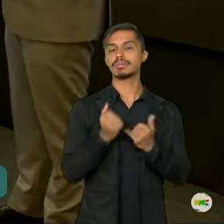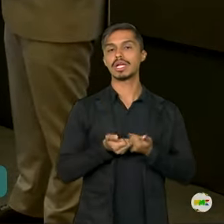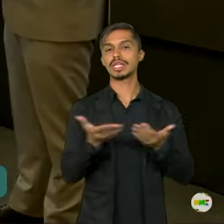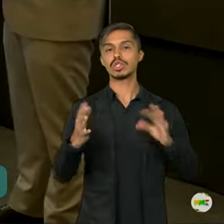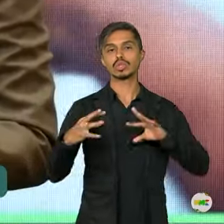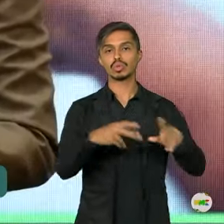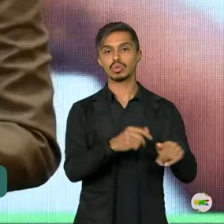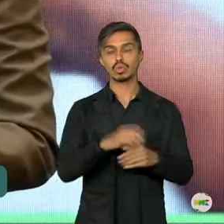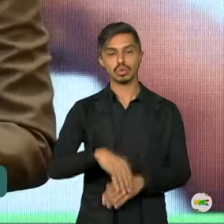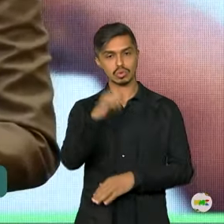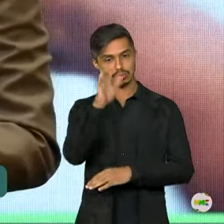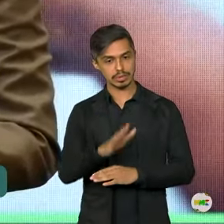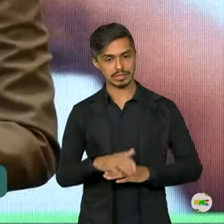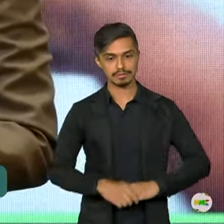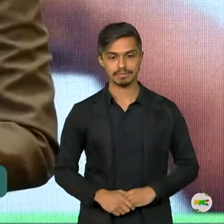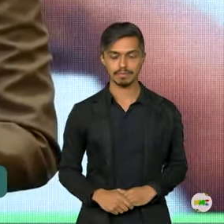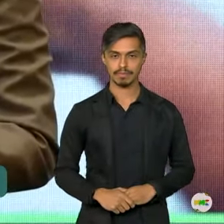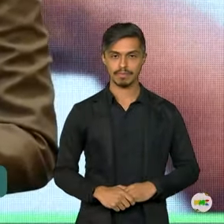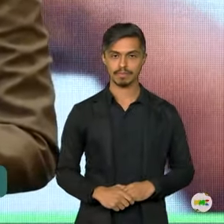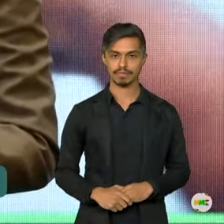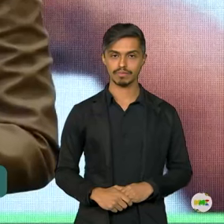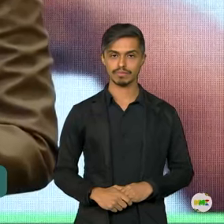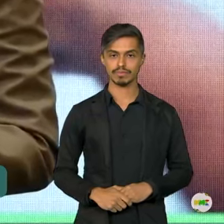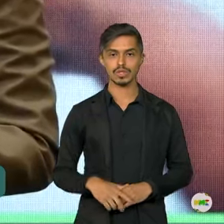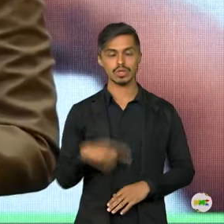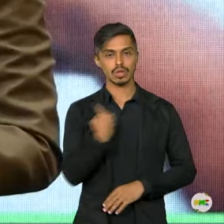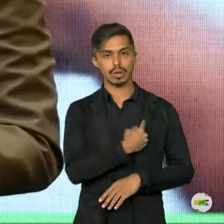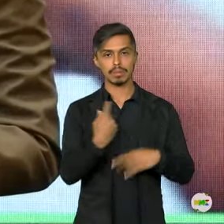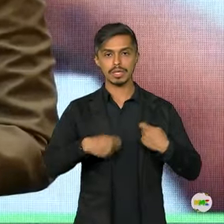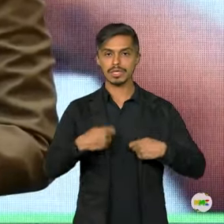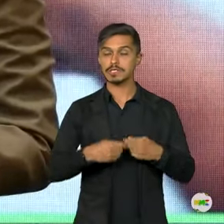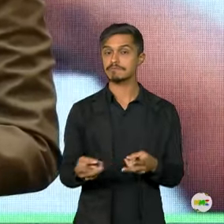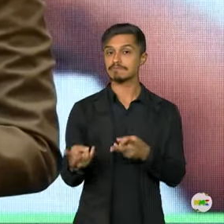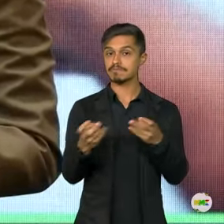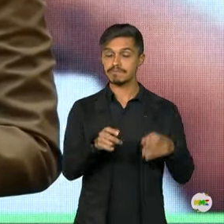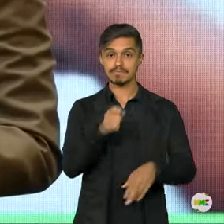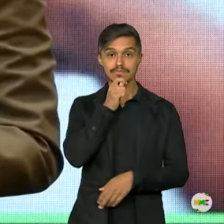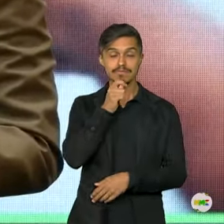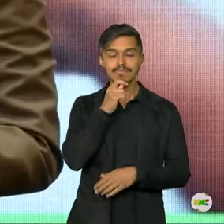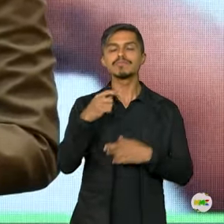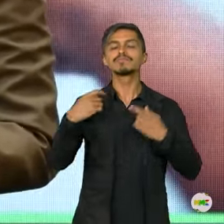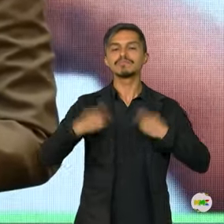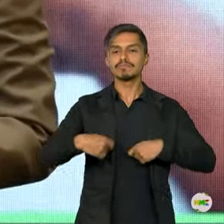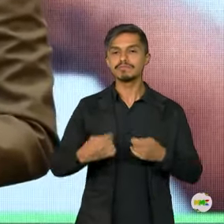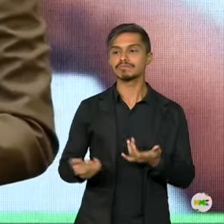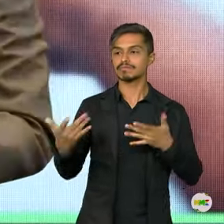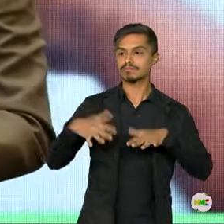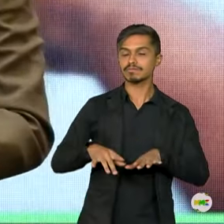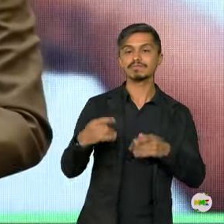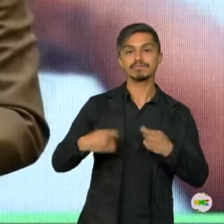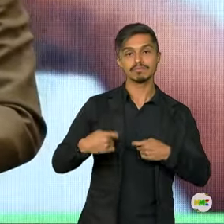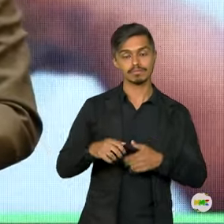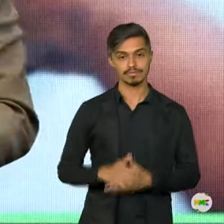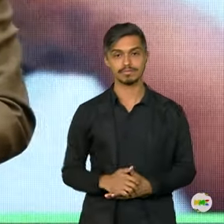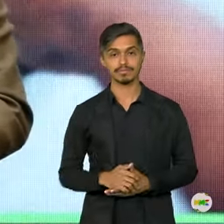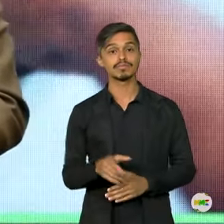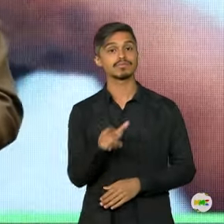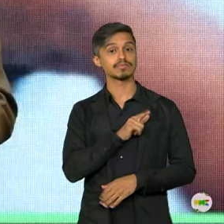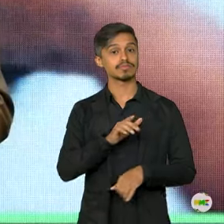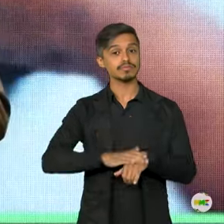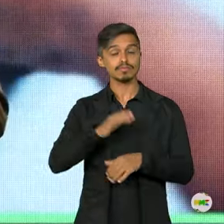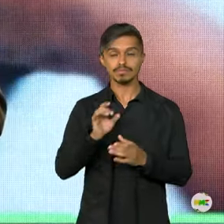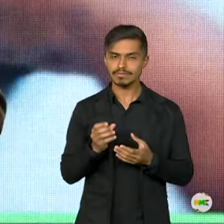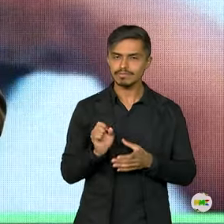os brasileiros. Nós precisamos de reconhecer ainda a necessidade de inclusão para a gente garantir,